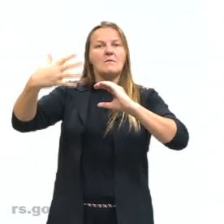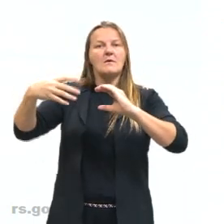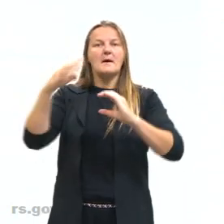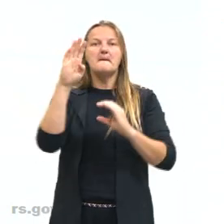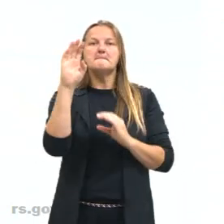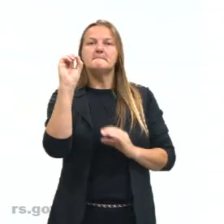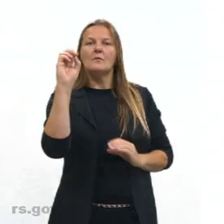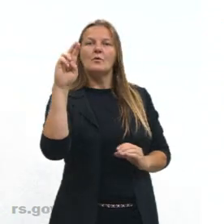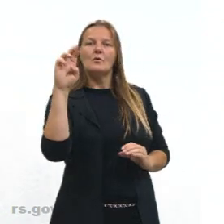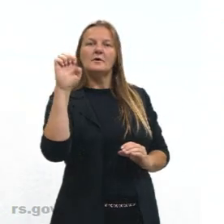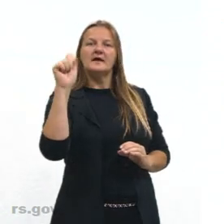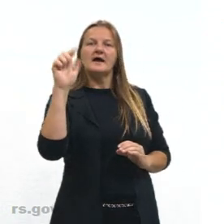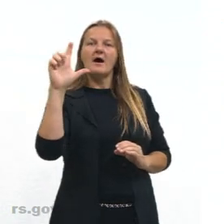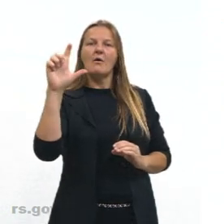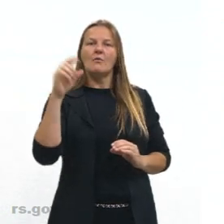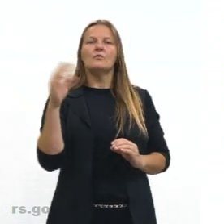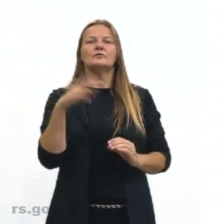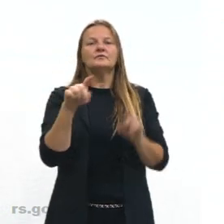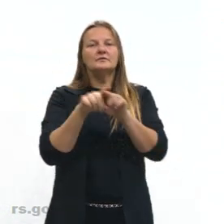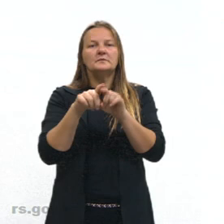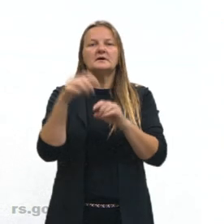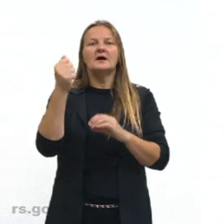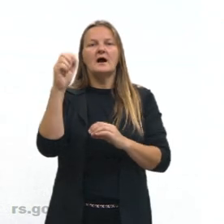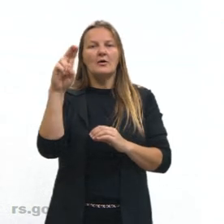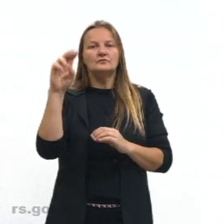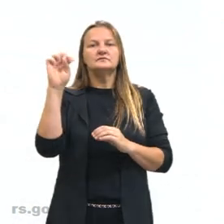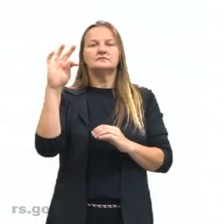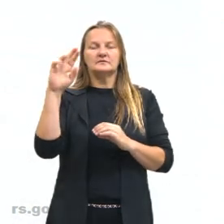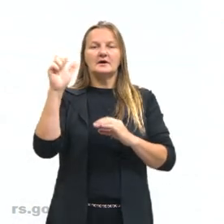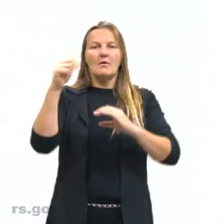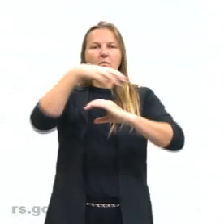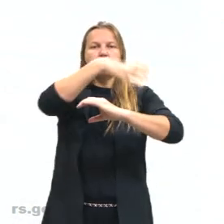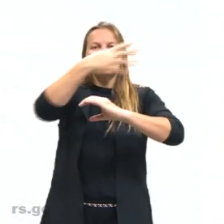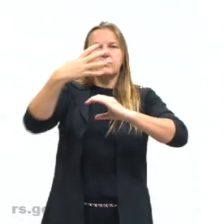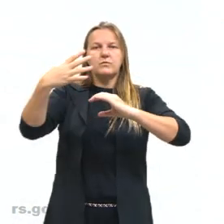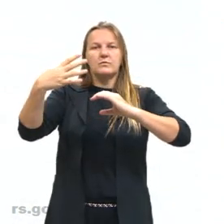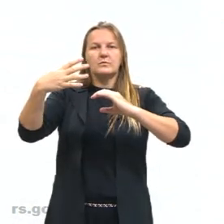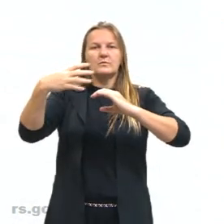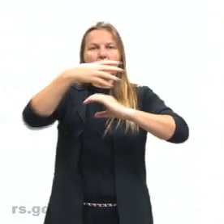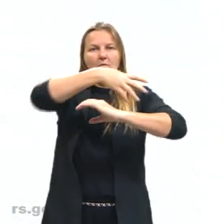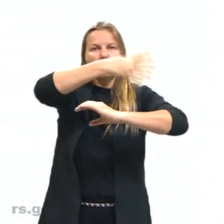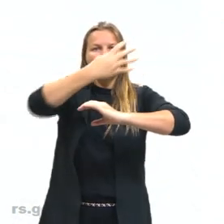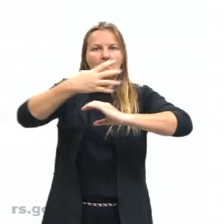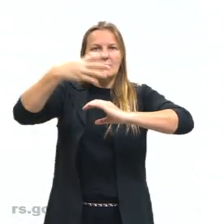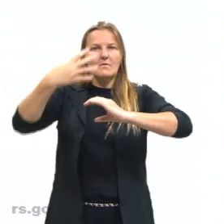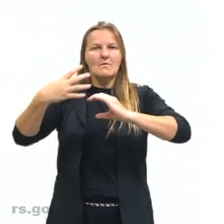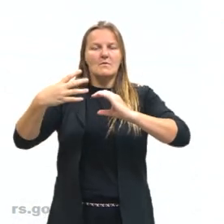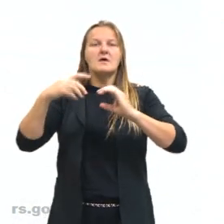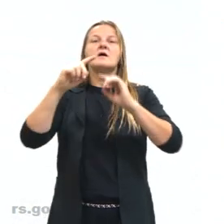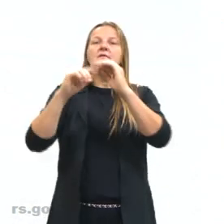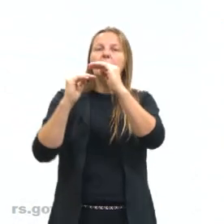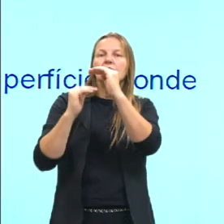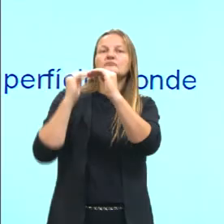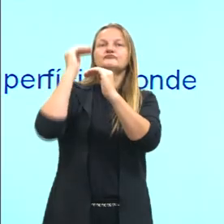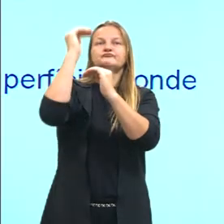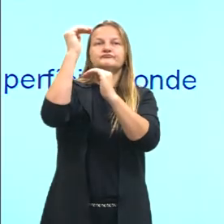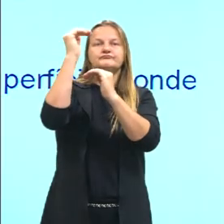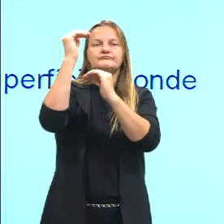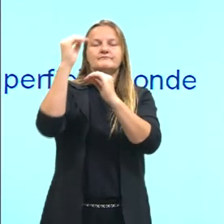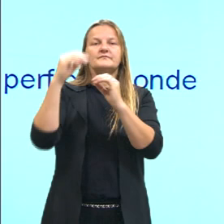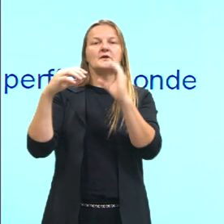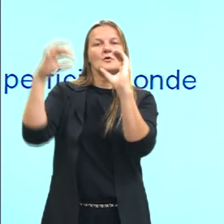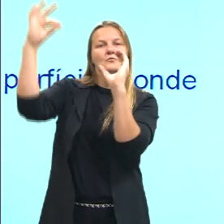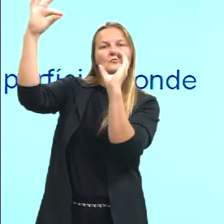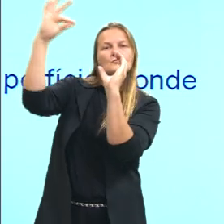um filtro, tá, gurizada? E a estratosfera, que é logo acima aí da troposfera, onde nós temos essa camada de ozônio,